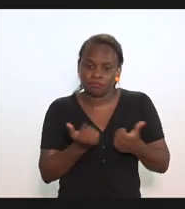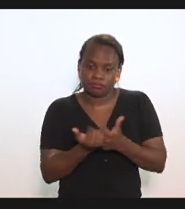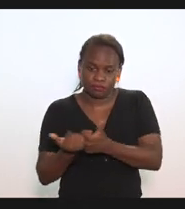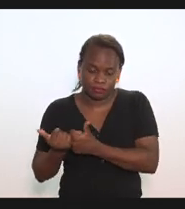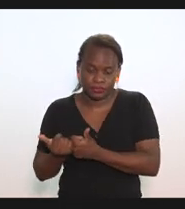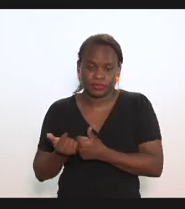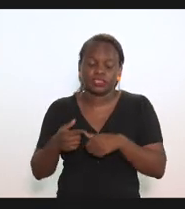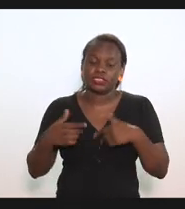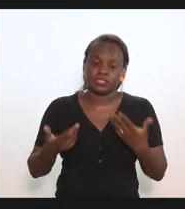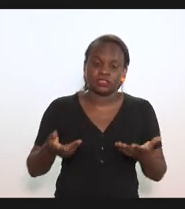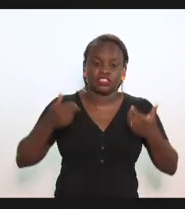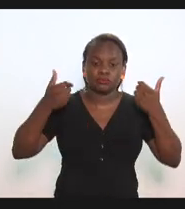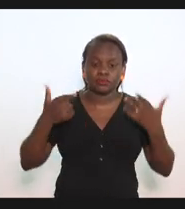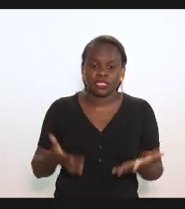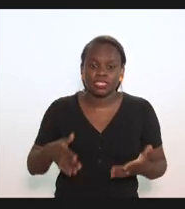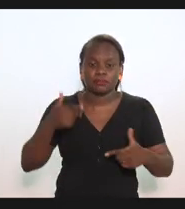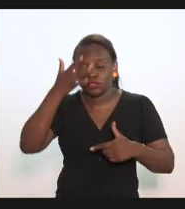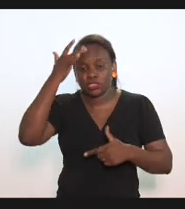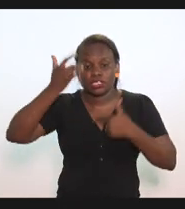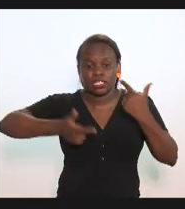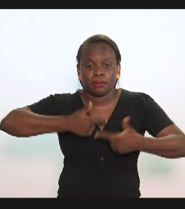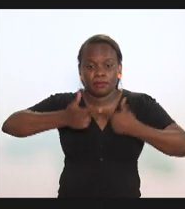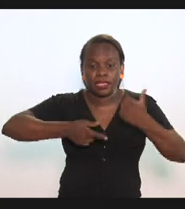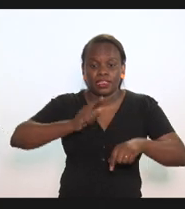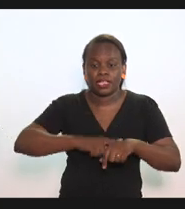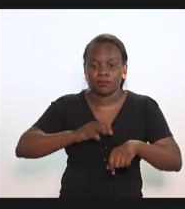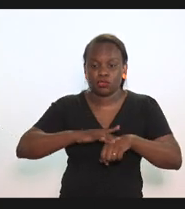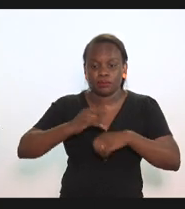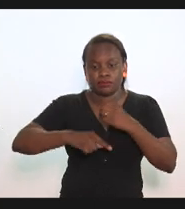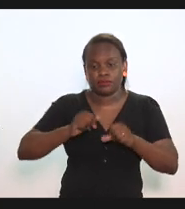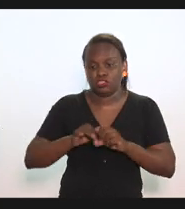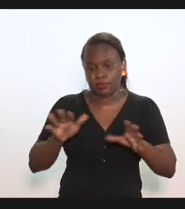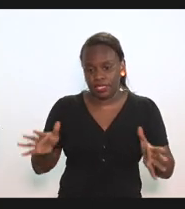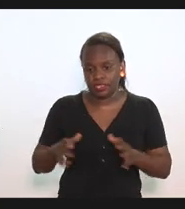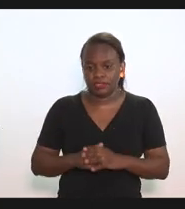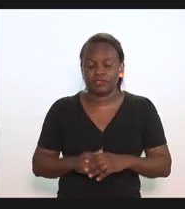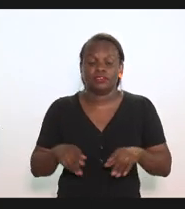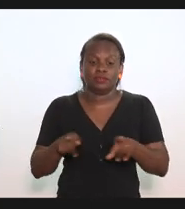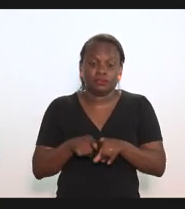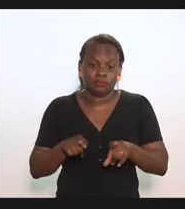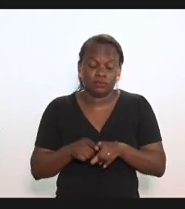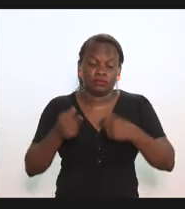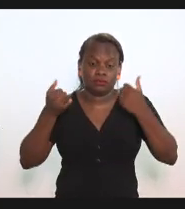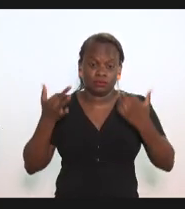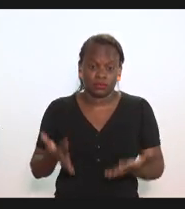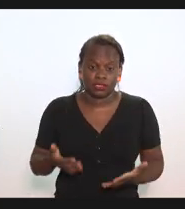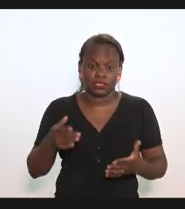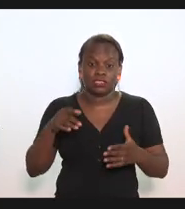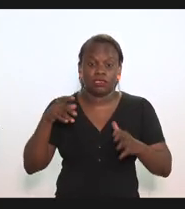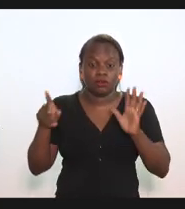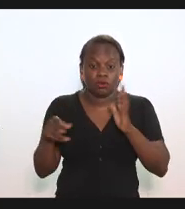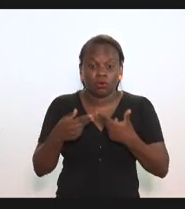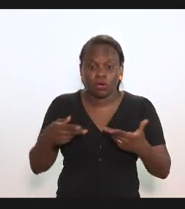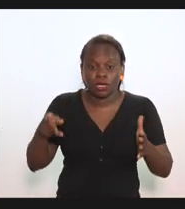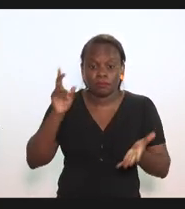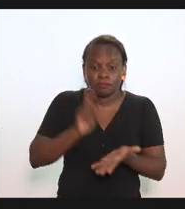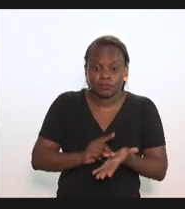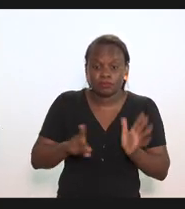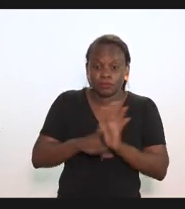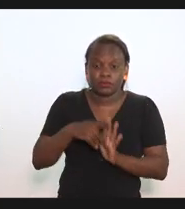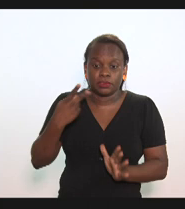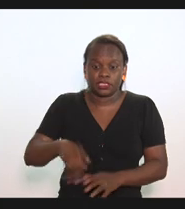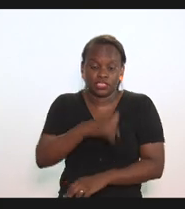ou seja a gente está falando de geração de emprego num período de pandemia a gente está falando de fixação de um produto genuinamente típico